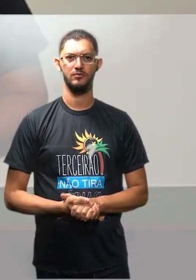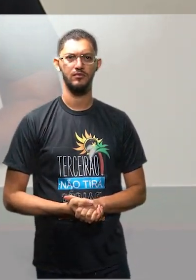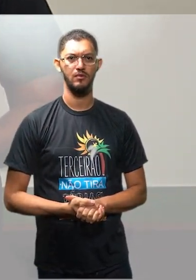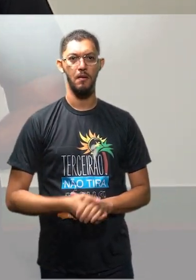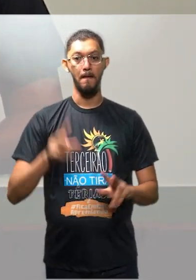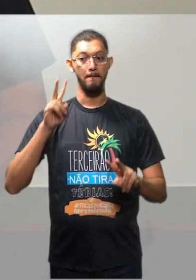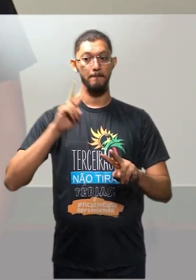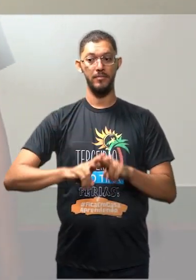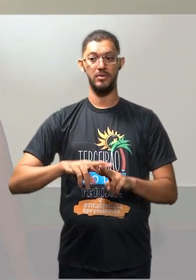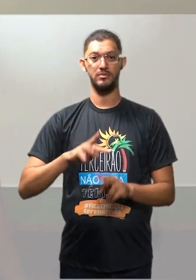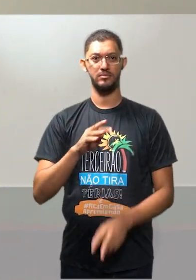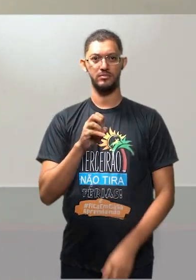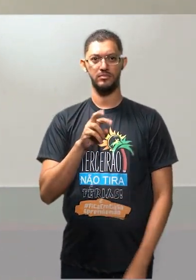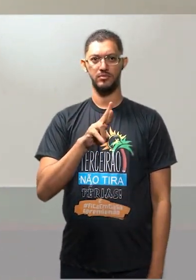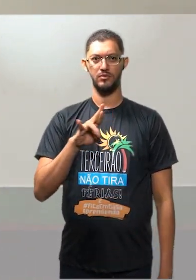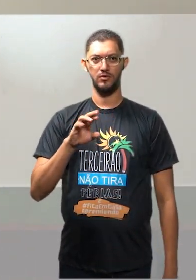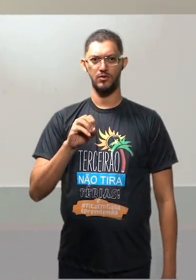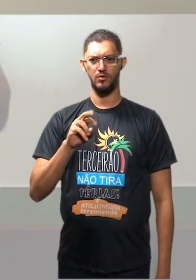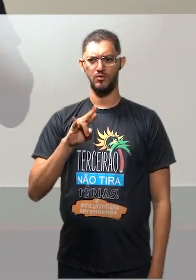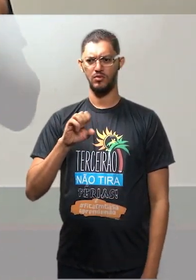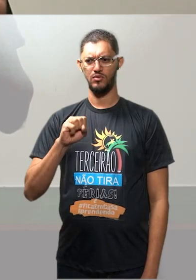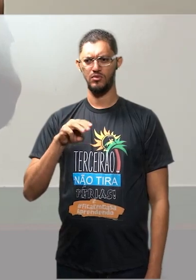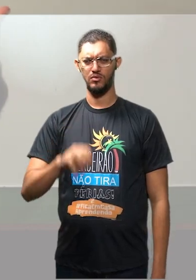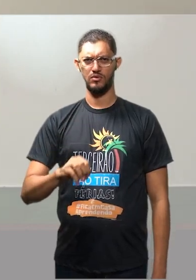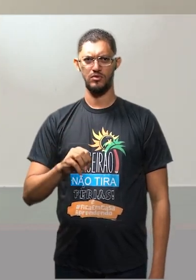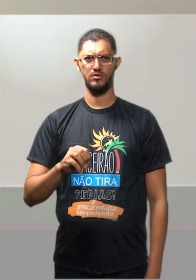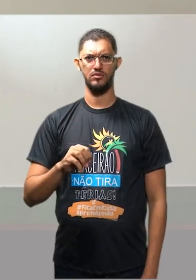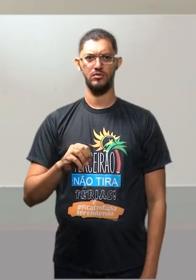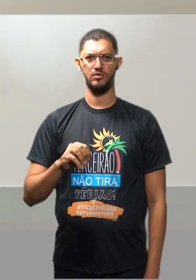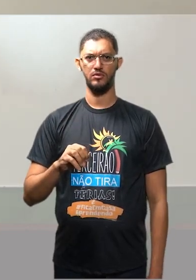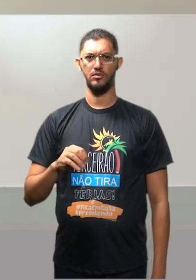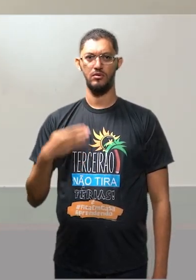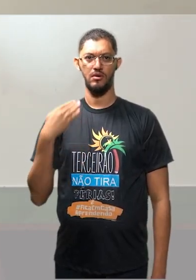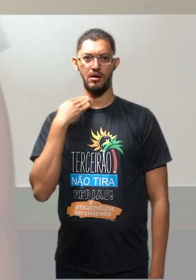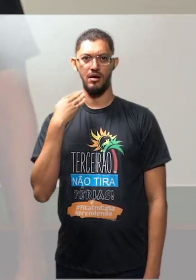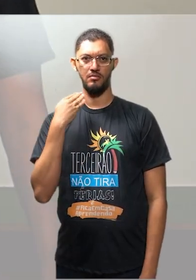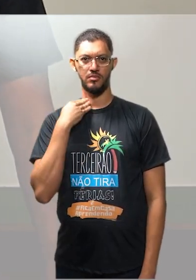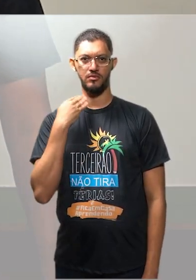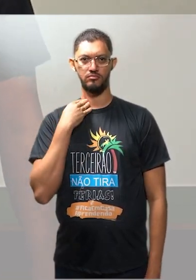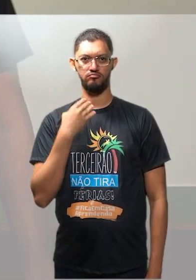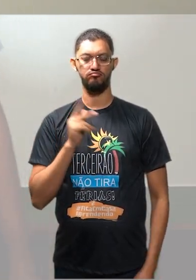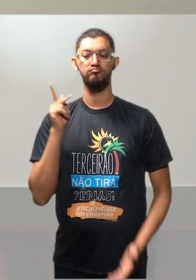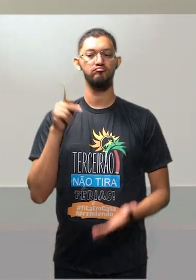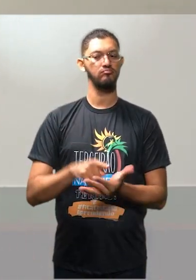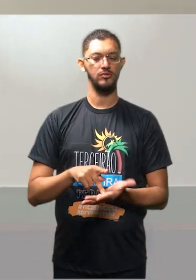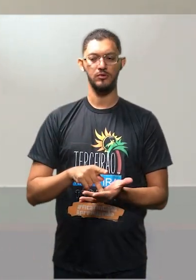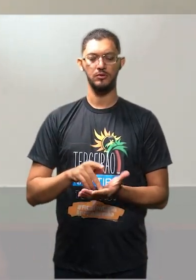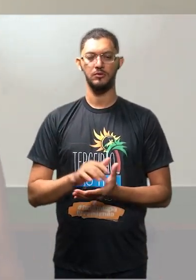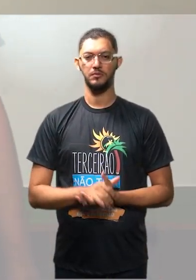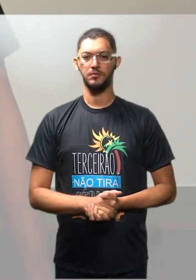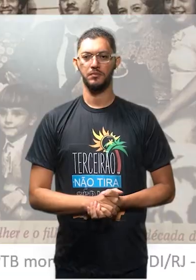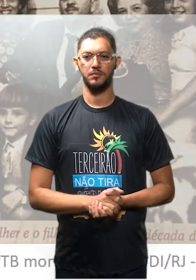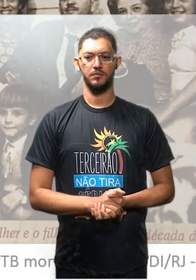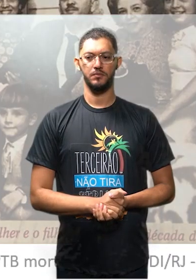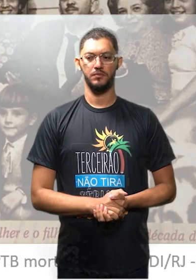por terrorismo e assalto a banco. E isso não é fake news, tá? Ok? Continuando.